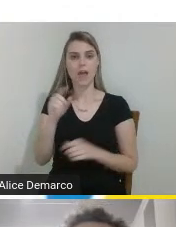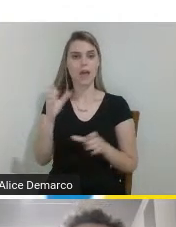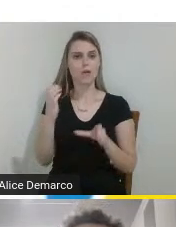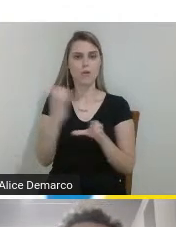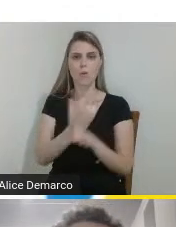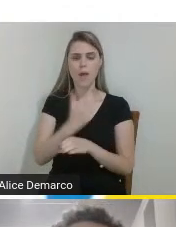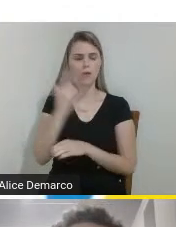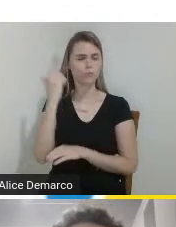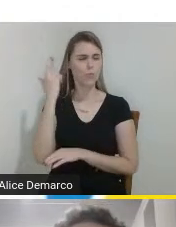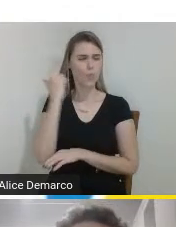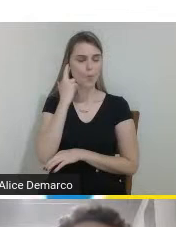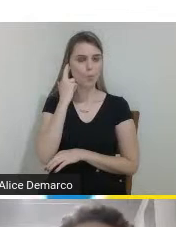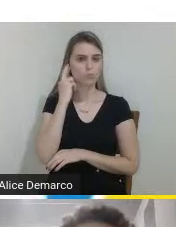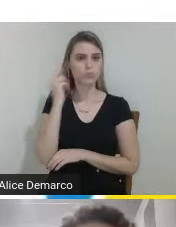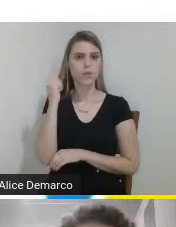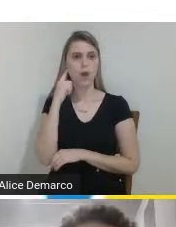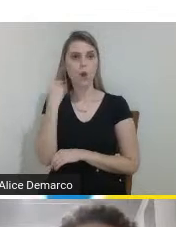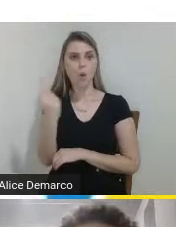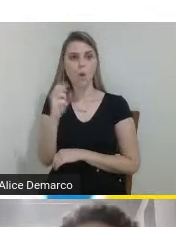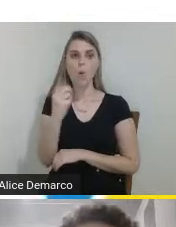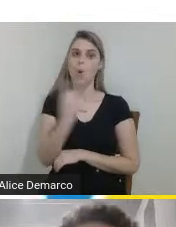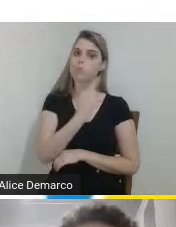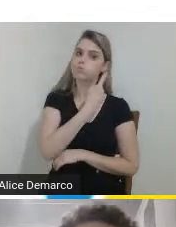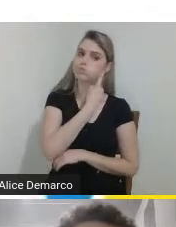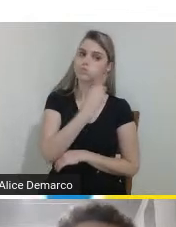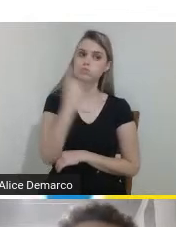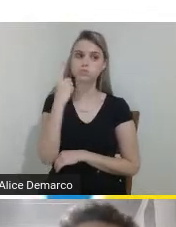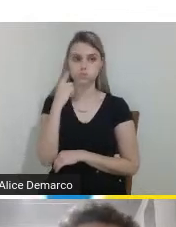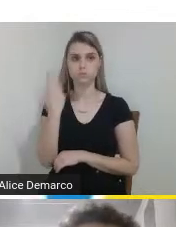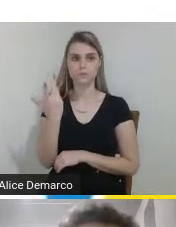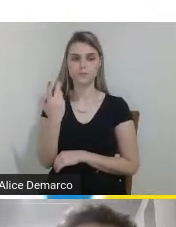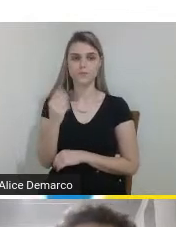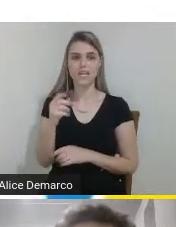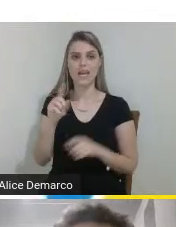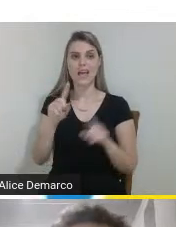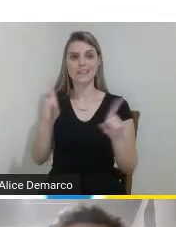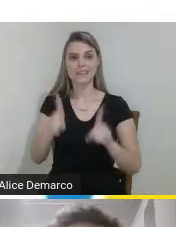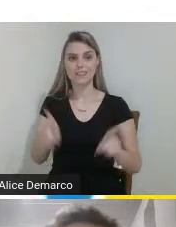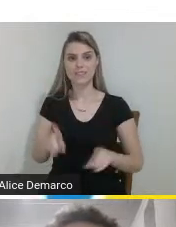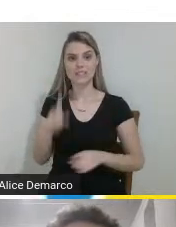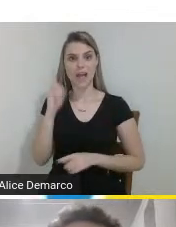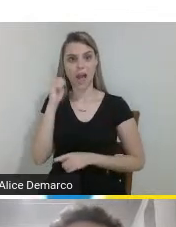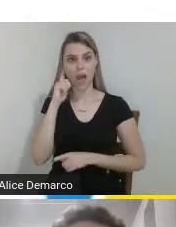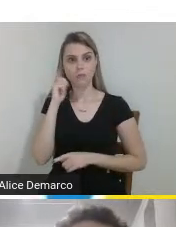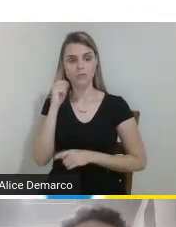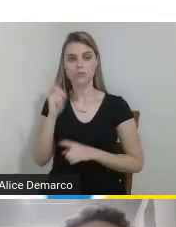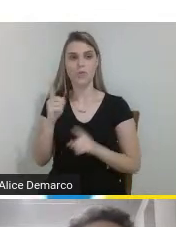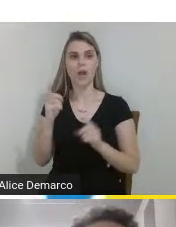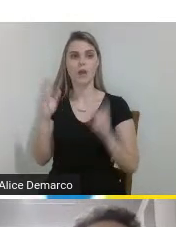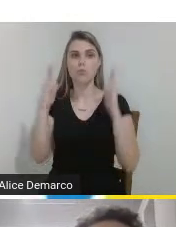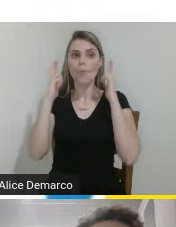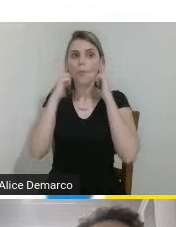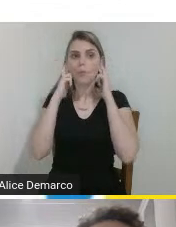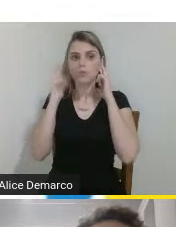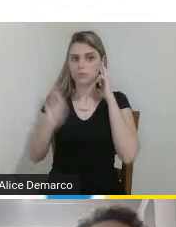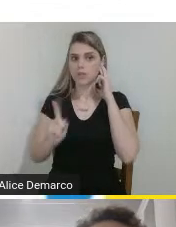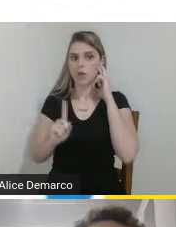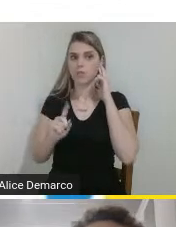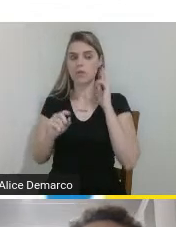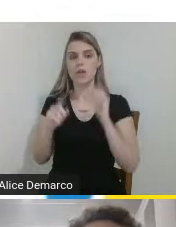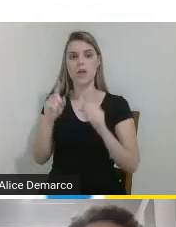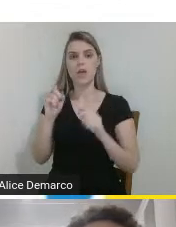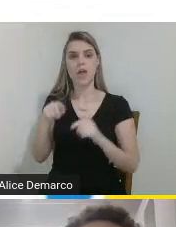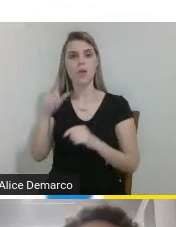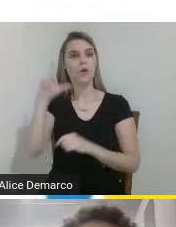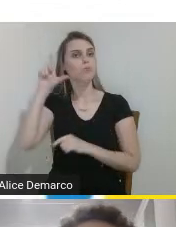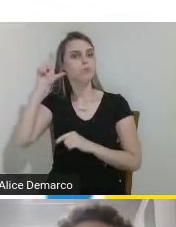um ou ambos os ouvidos já a deficiência auditiva ela não é a ausência total da percepção sonora e ela é adquirida ao longo da vida por